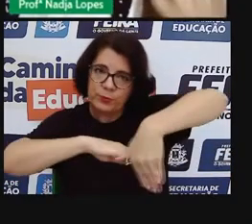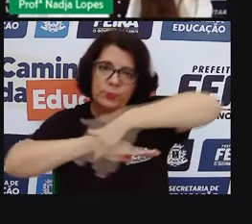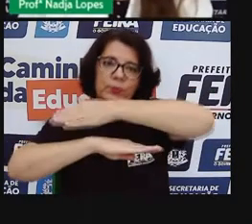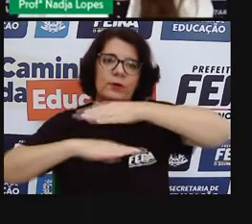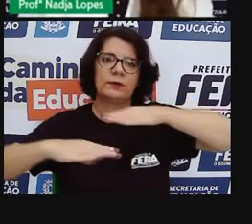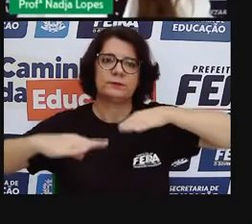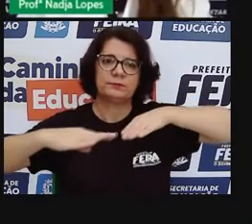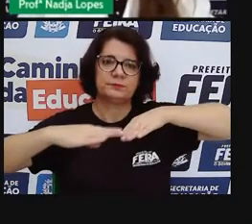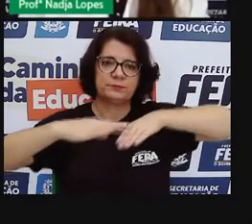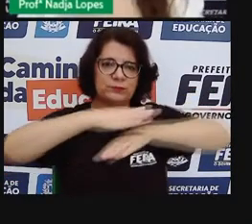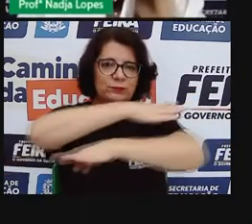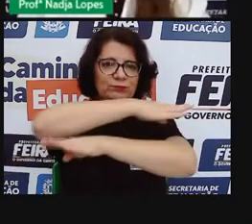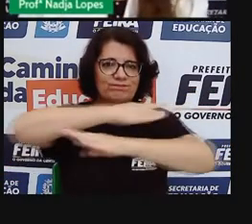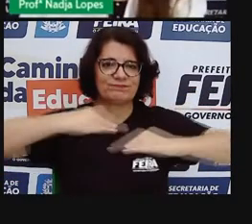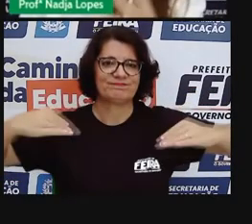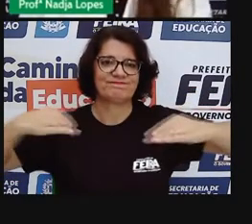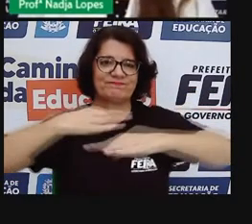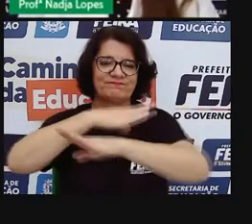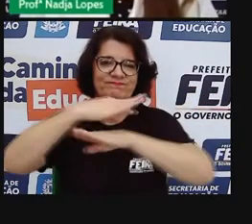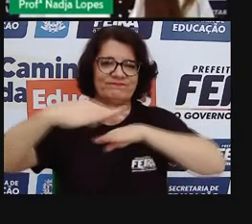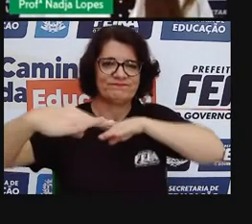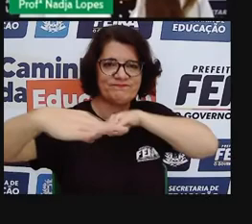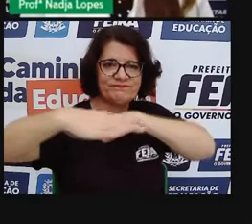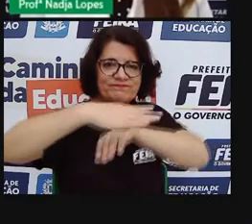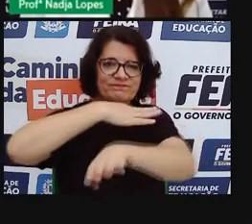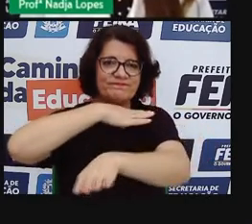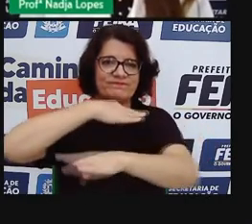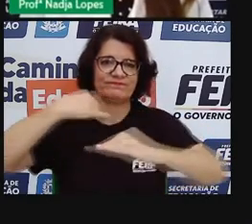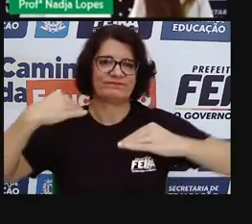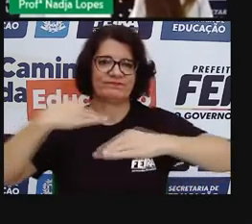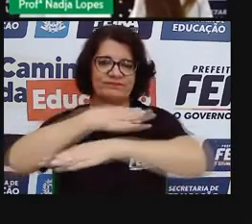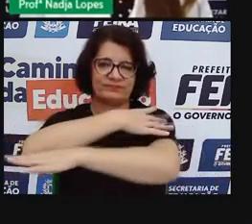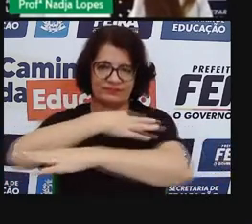se entrecruzam a avenida com outra avenida.